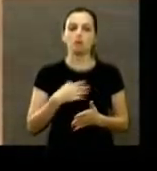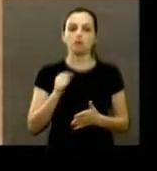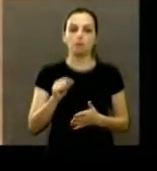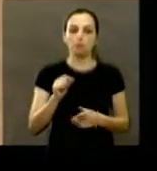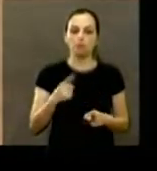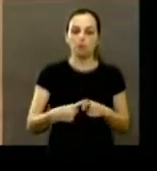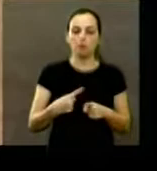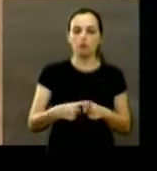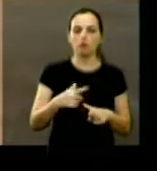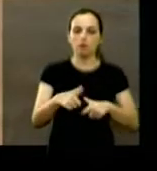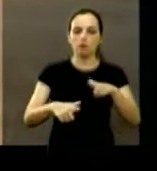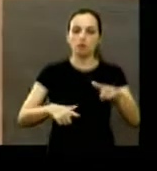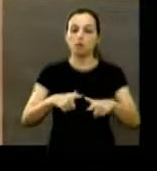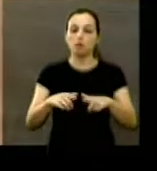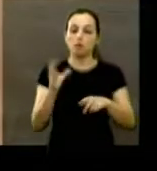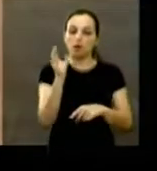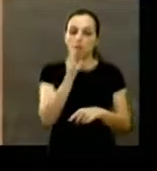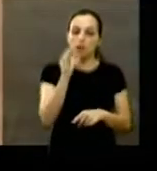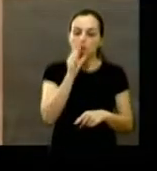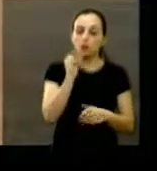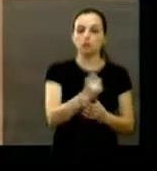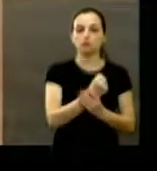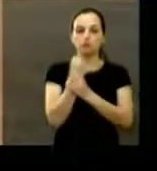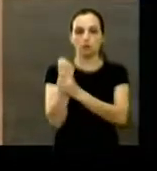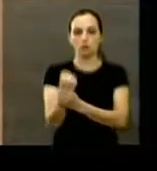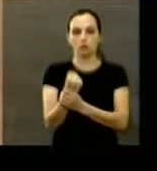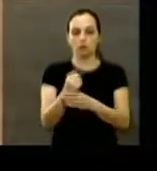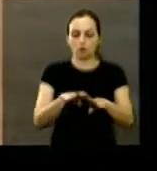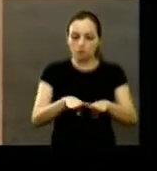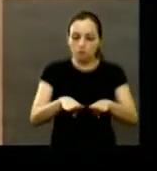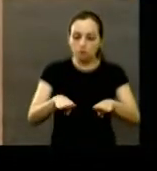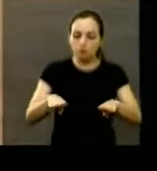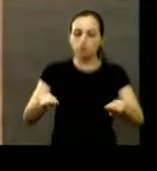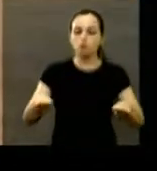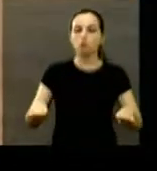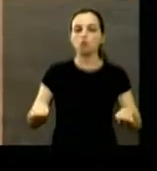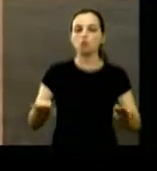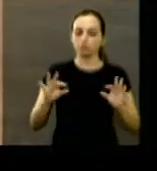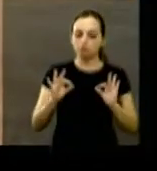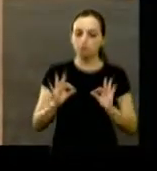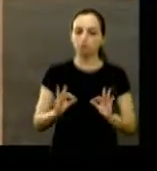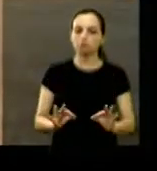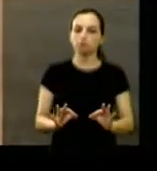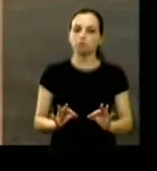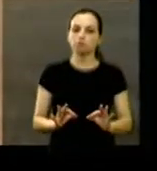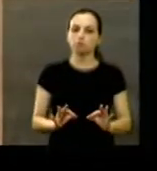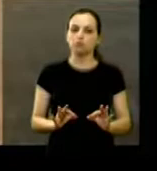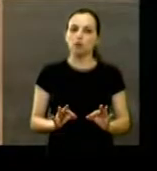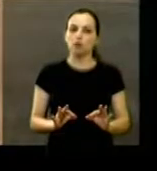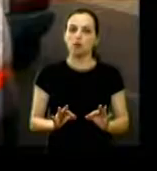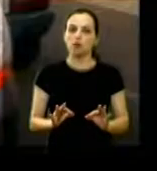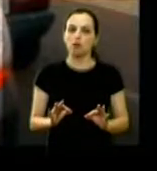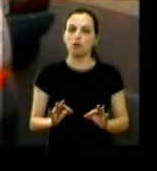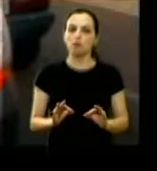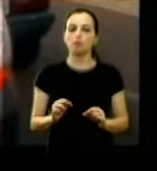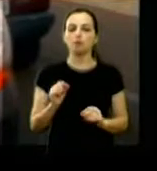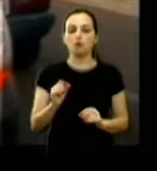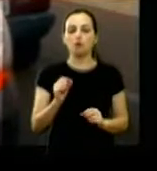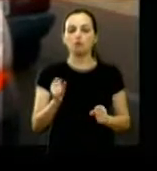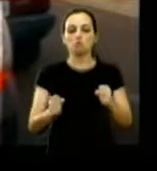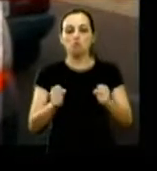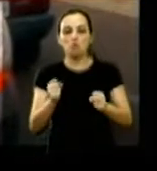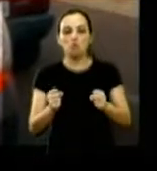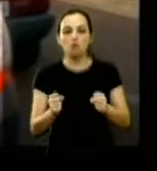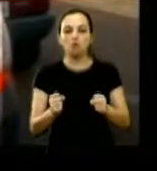com mais agilidade e segurança o piso ficou perfeito e vai dar mais celeridade aos atendimentos das viaturas Os motoristas